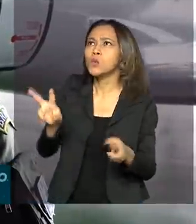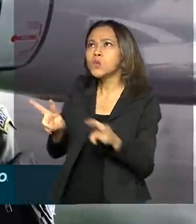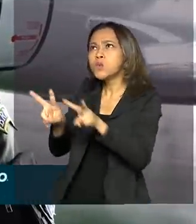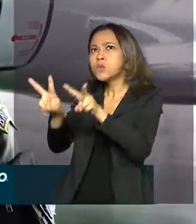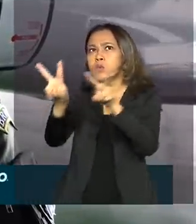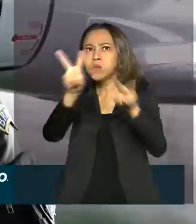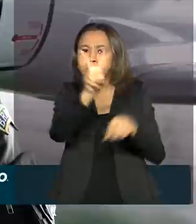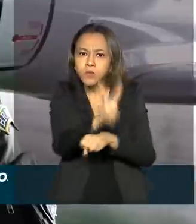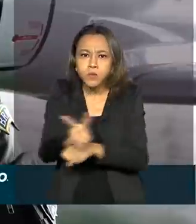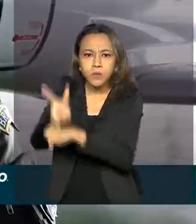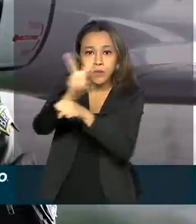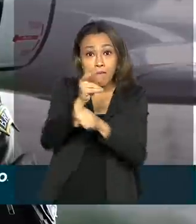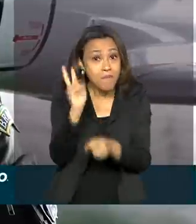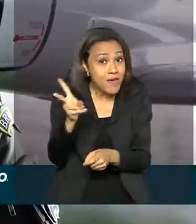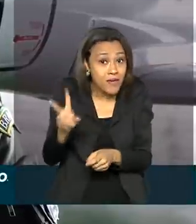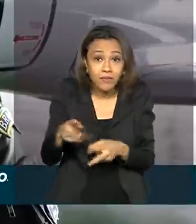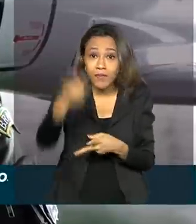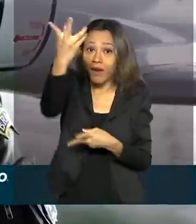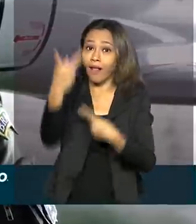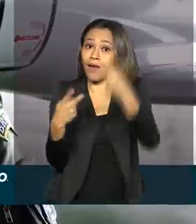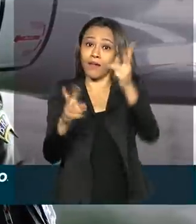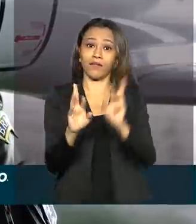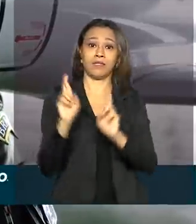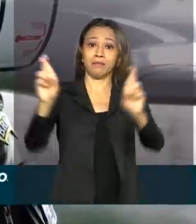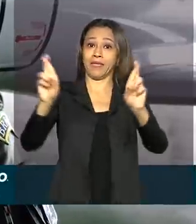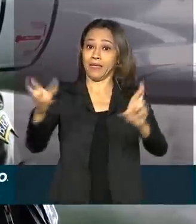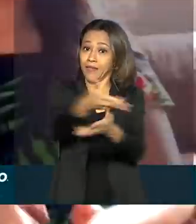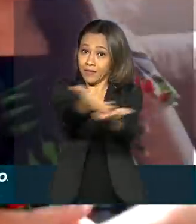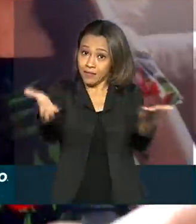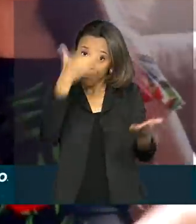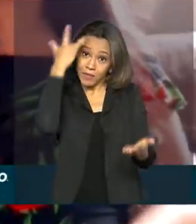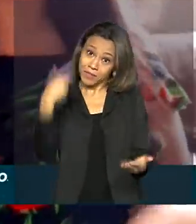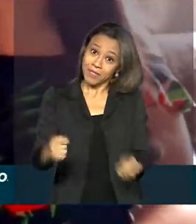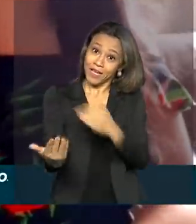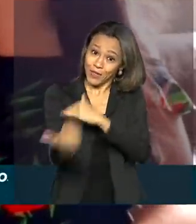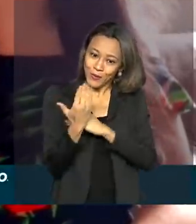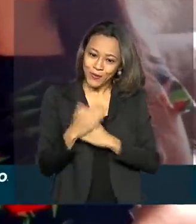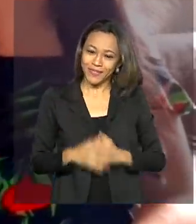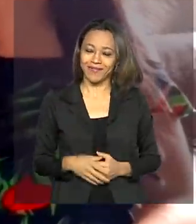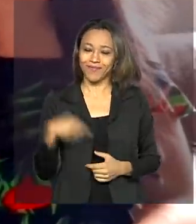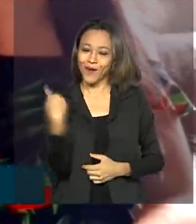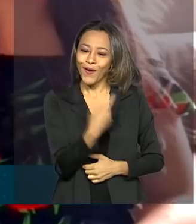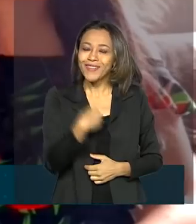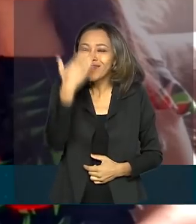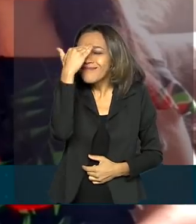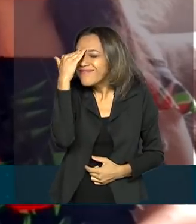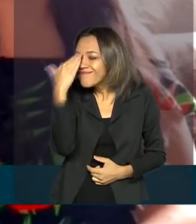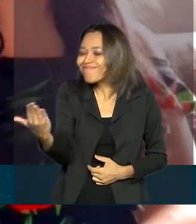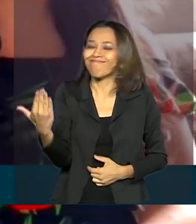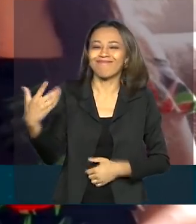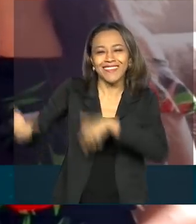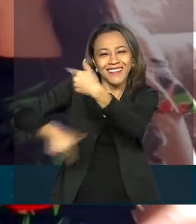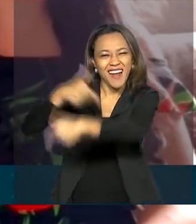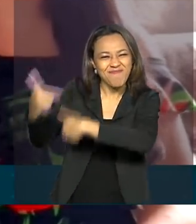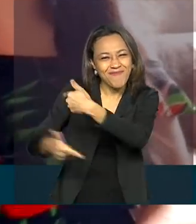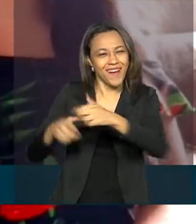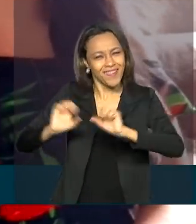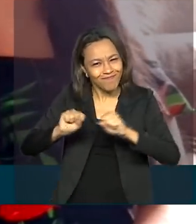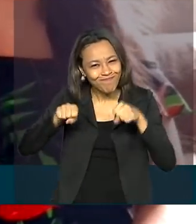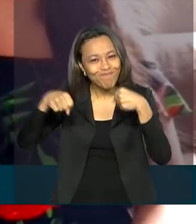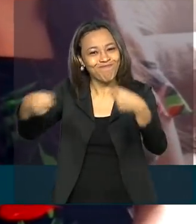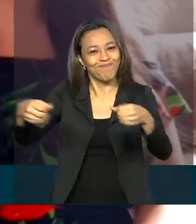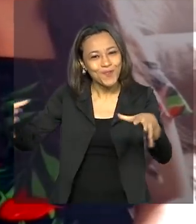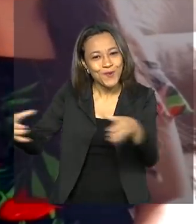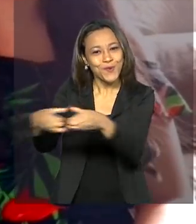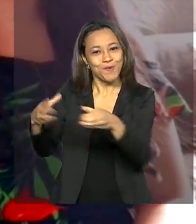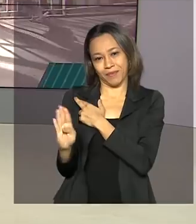mesmas asas que levam esperança aos brasileiros que mais precisam de ajuda. Nós só temos a agradecer por esse trabalho e dedicação da Força